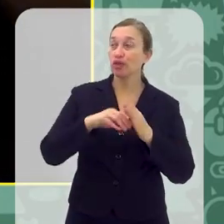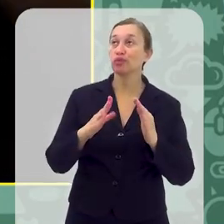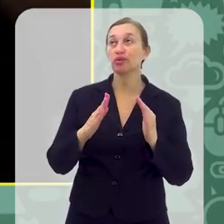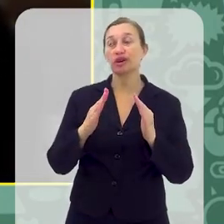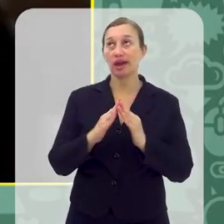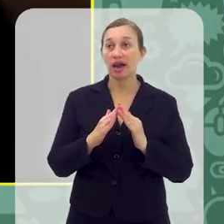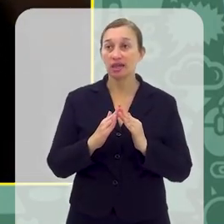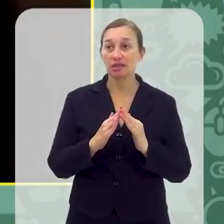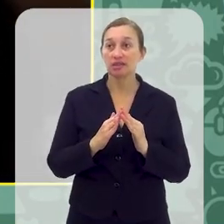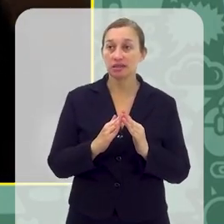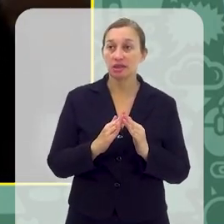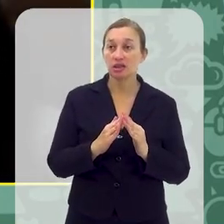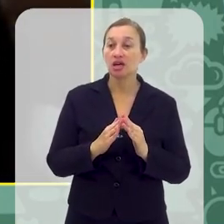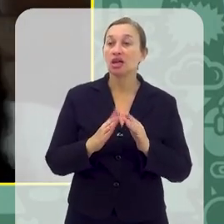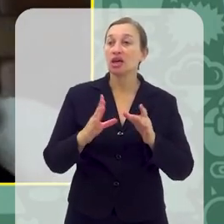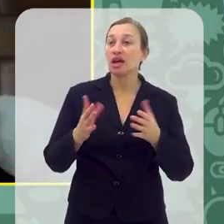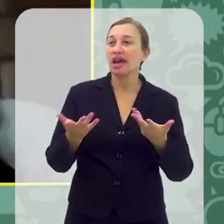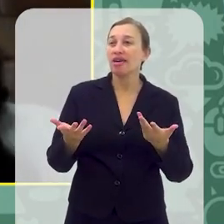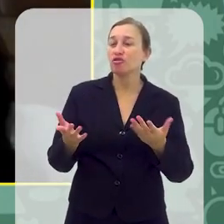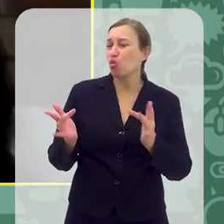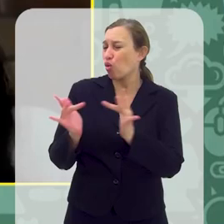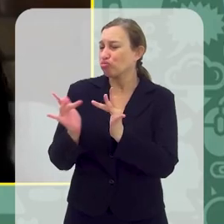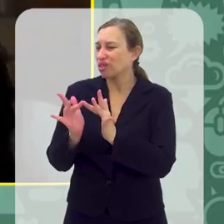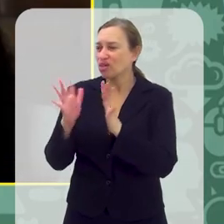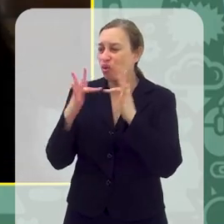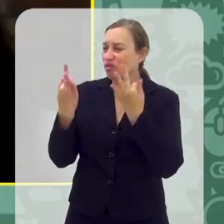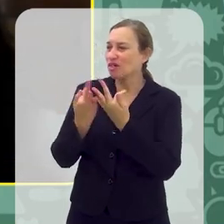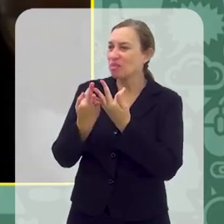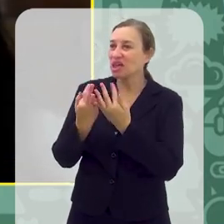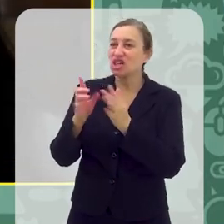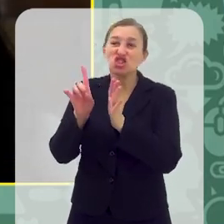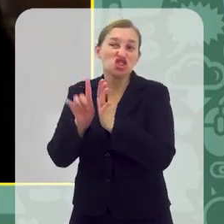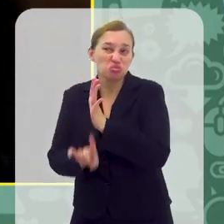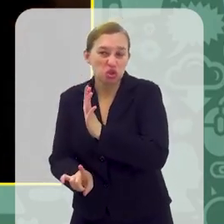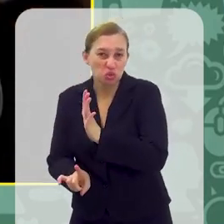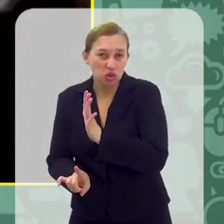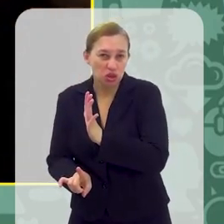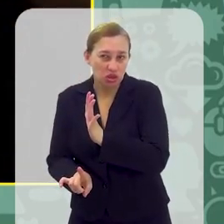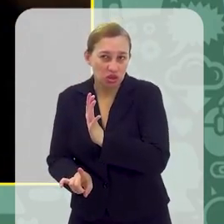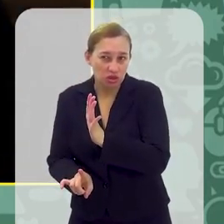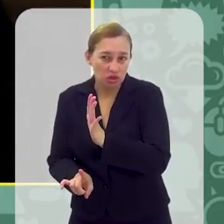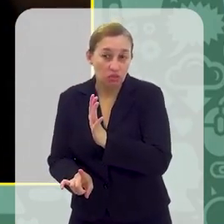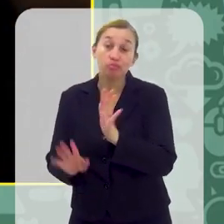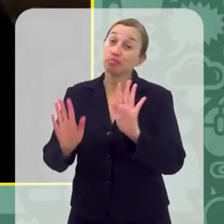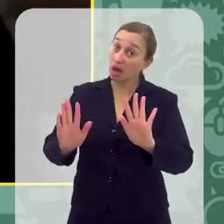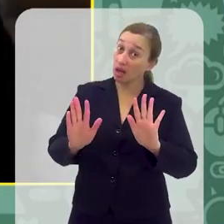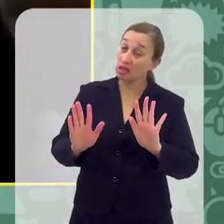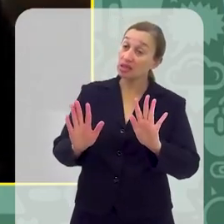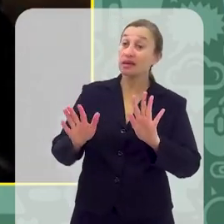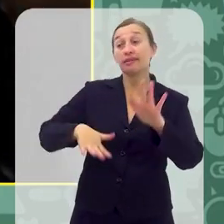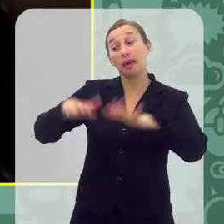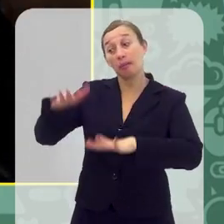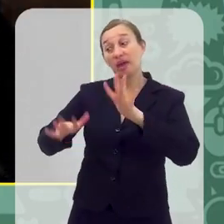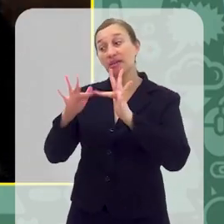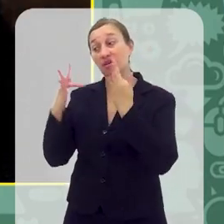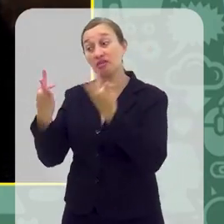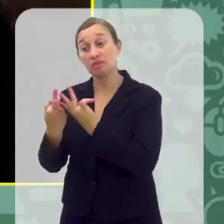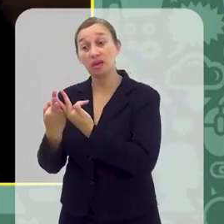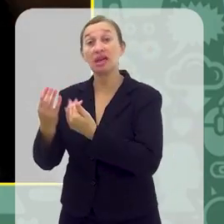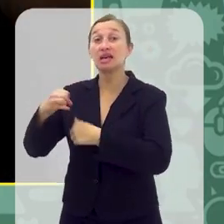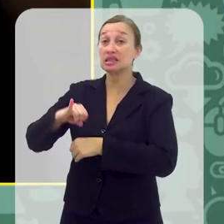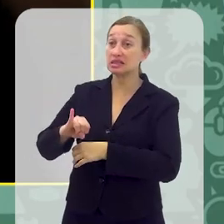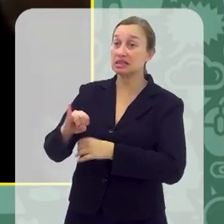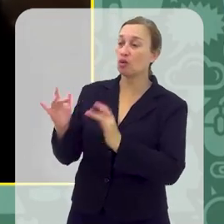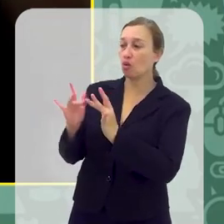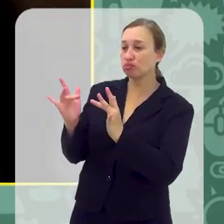do quarto. Quanto que reduziu a interação com a família, né? E, é claro, contando com uma família que tenta essa interação. Eu acho que